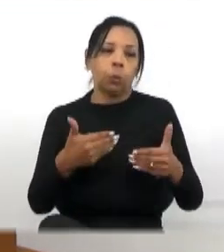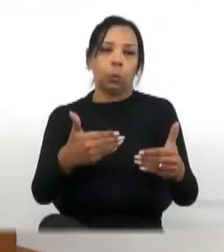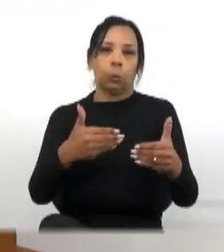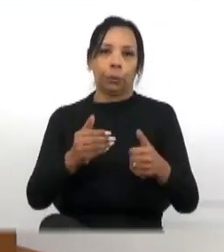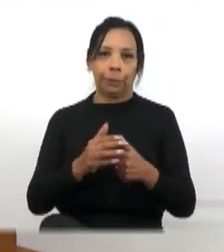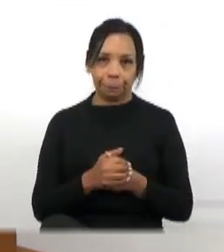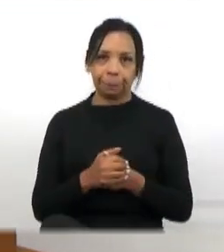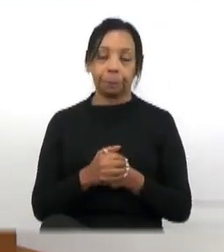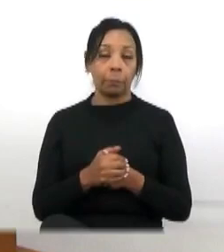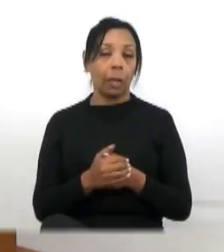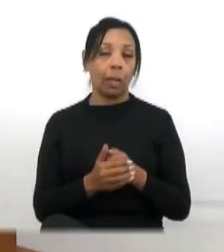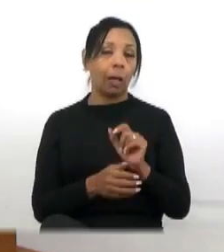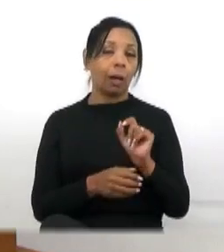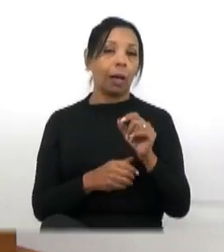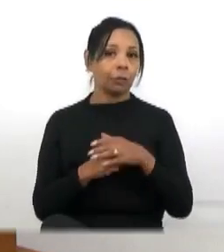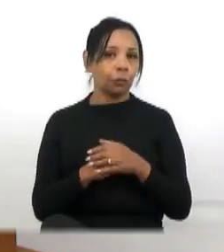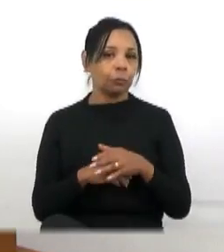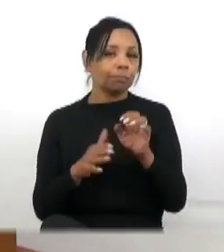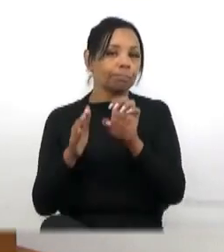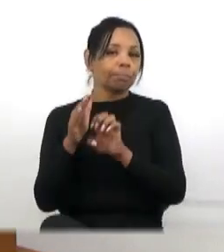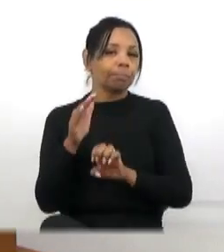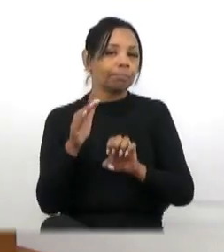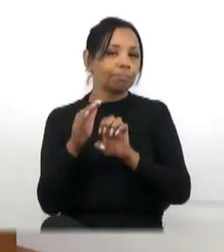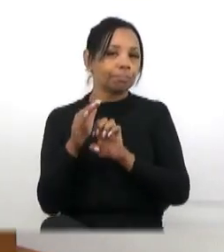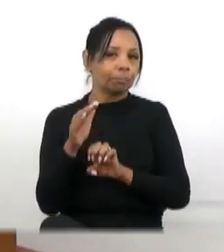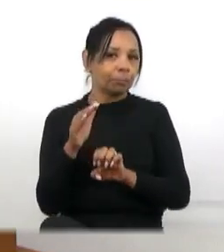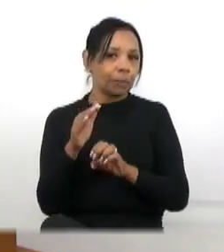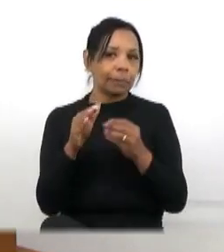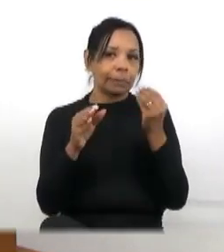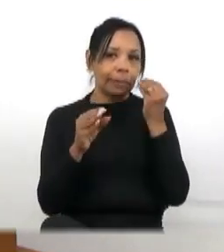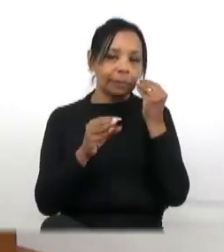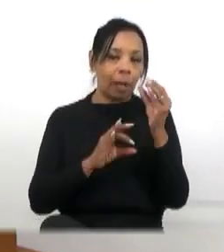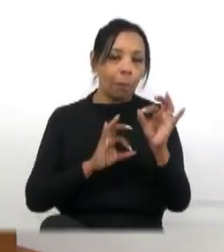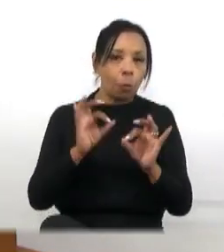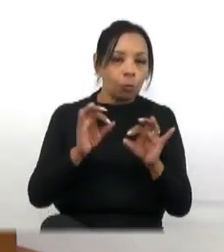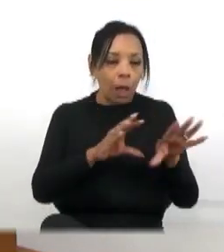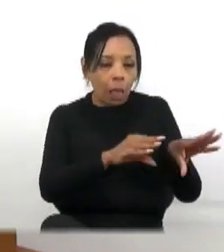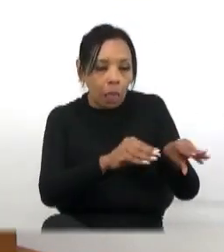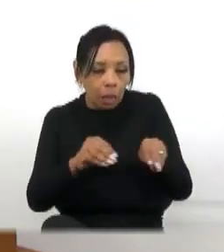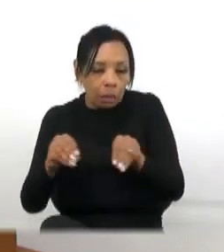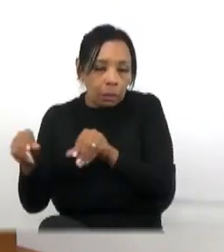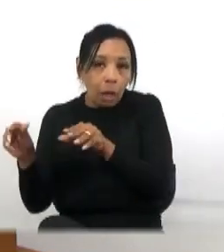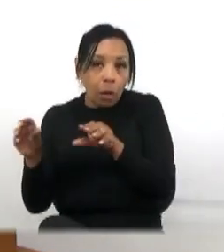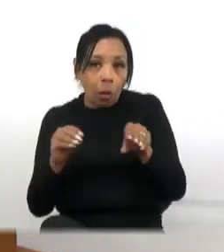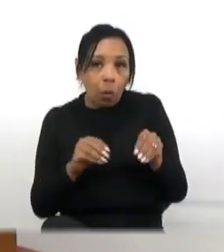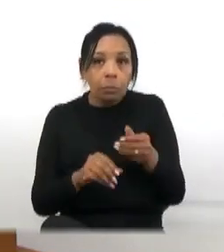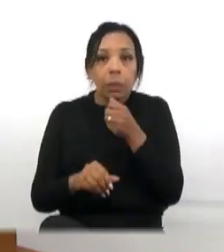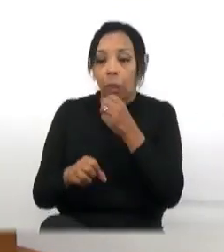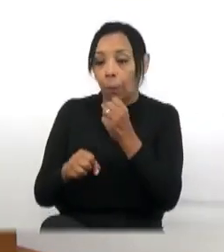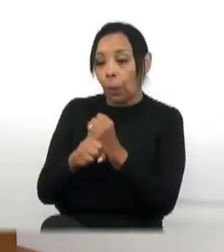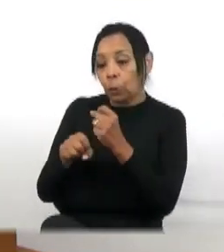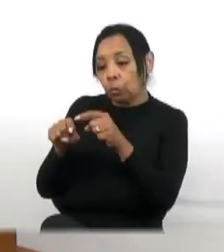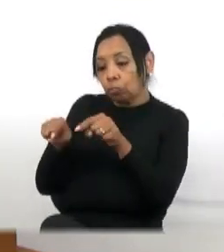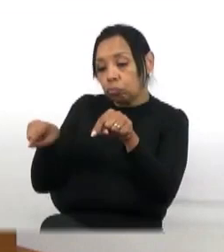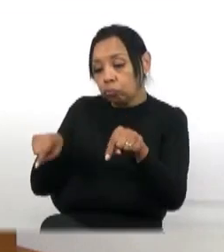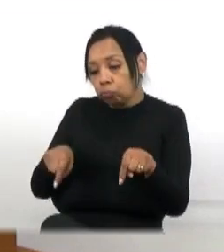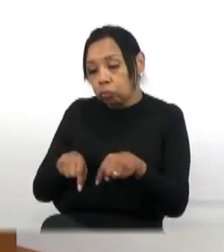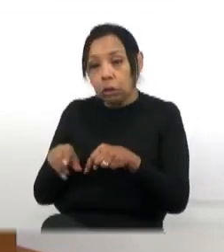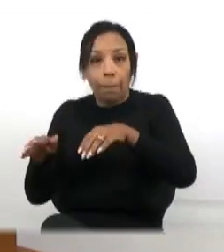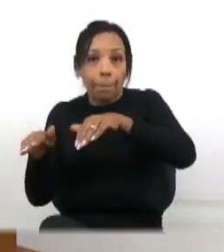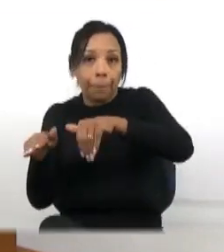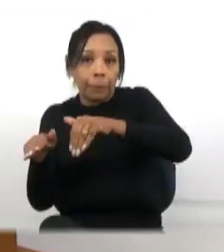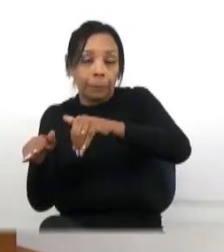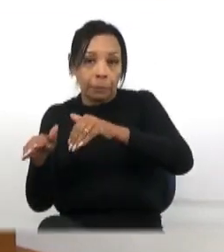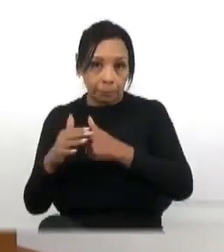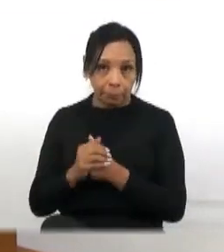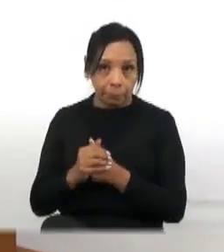Imagine se fosse uma empresa querendo fazer a mesma movimentação de terra. Quer fazer uma piscina hoje em Bragança? Você